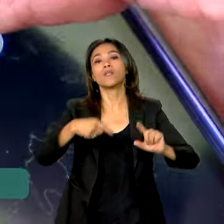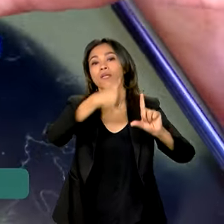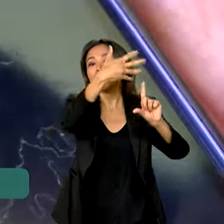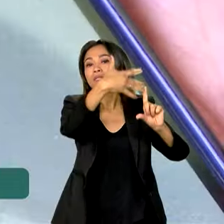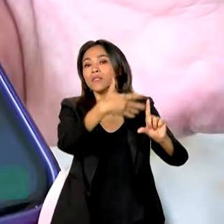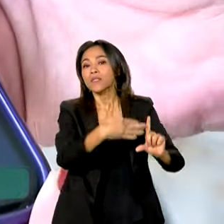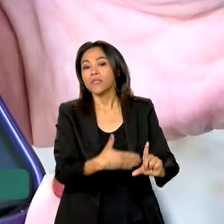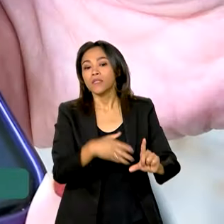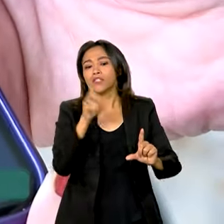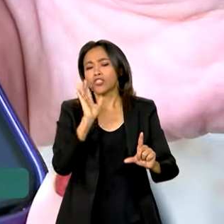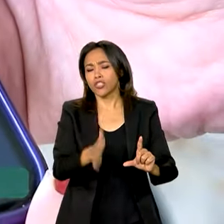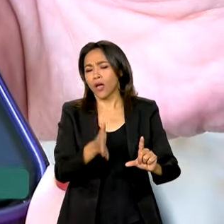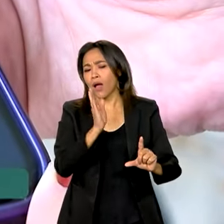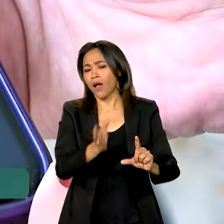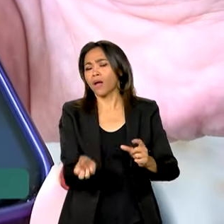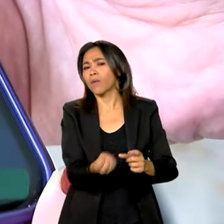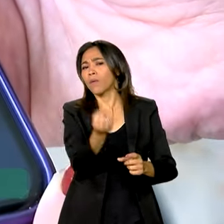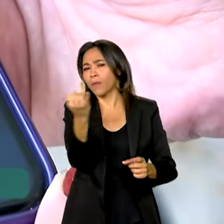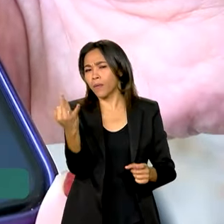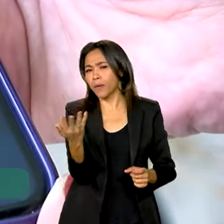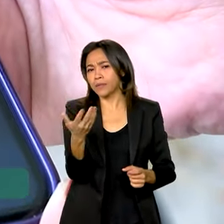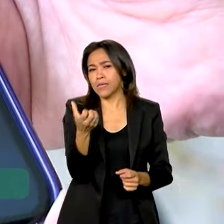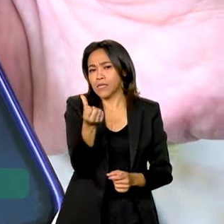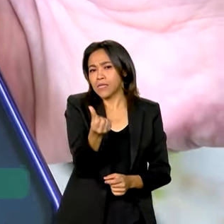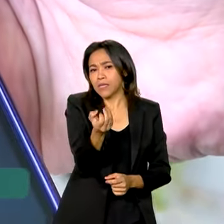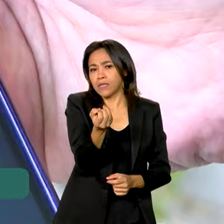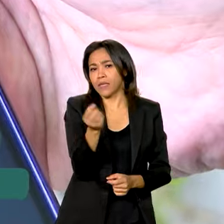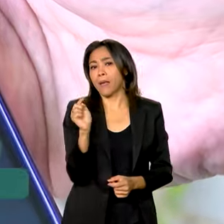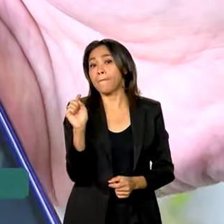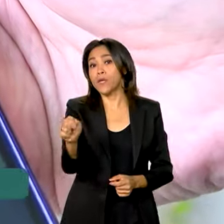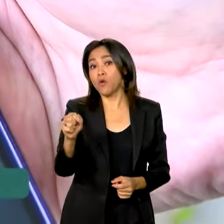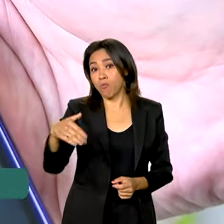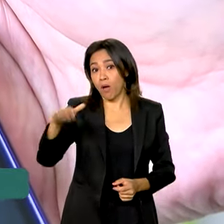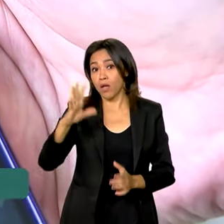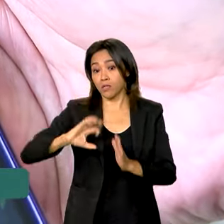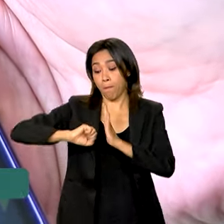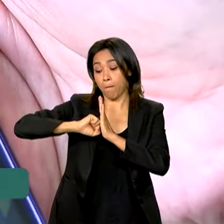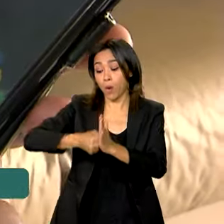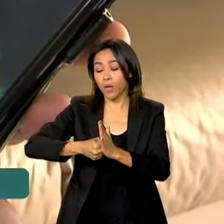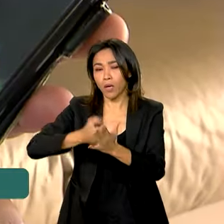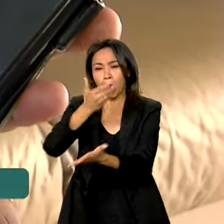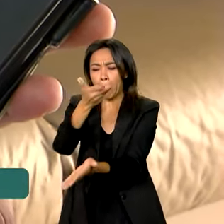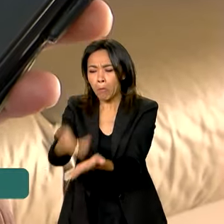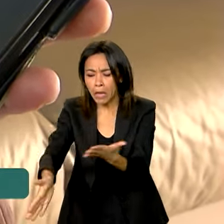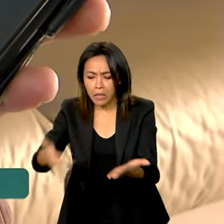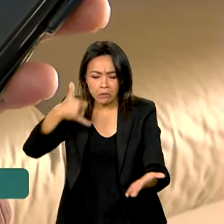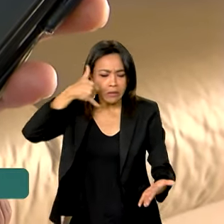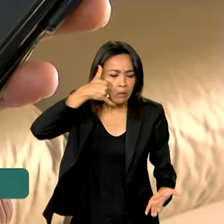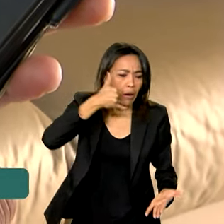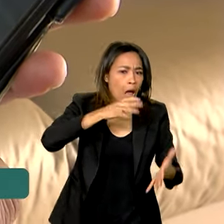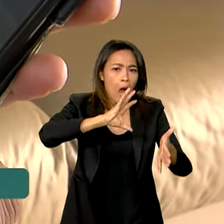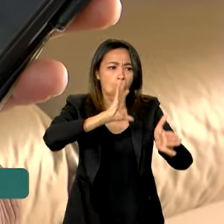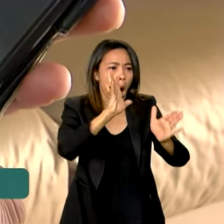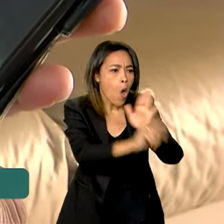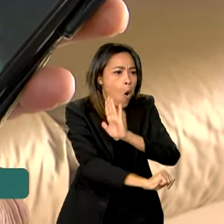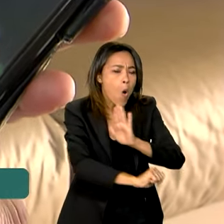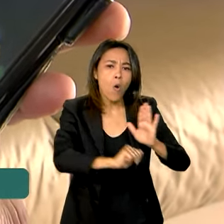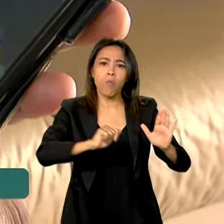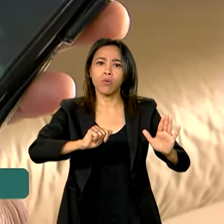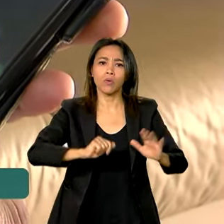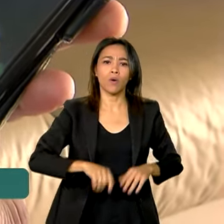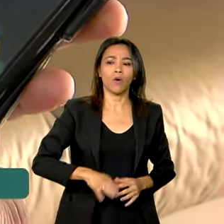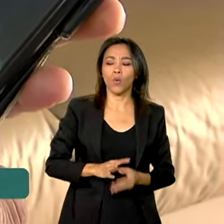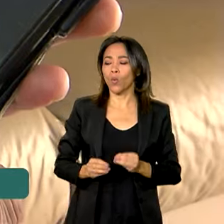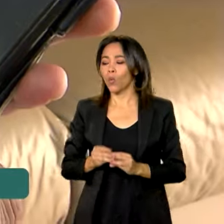efetuados mais de 60 mil bloqueios referentes à perda, roubo e furto de aparelhos.